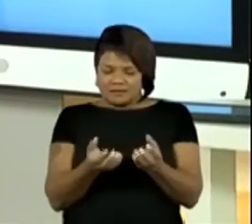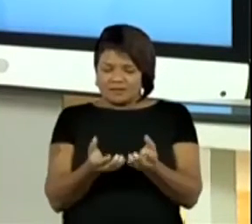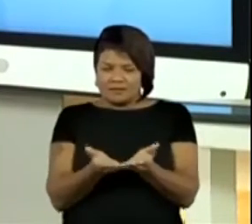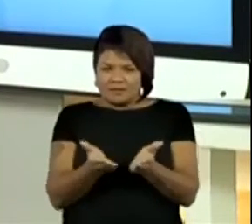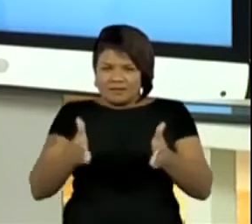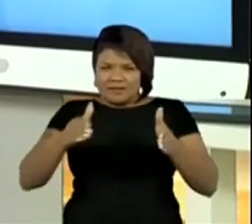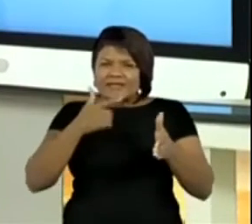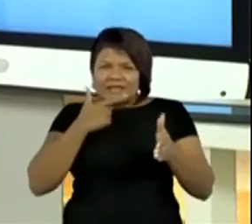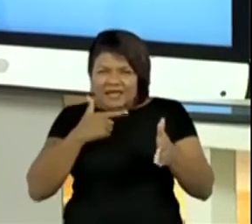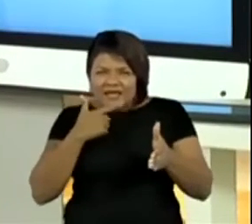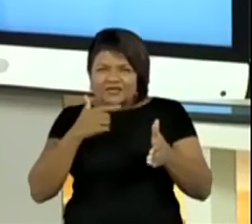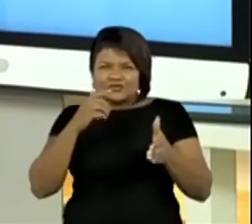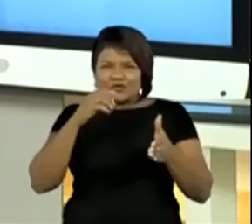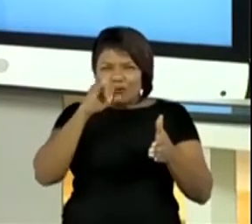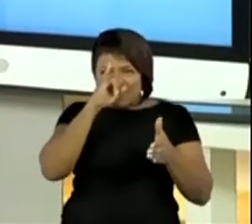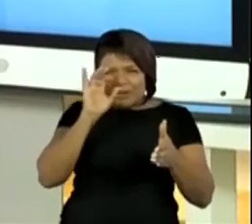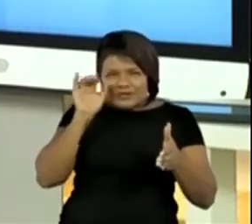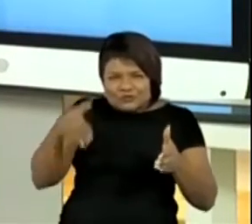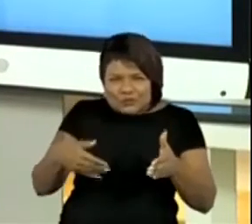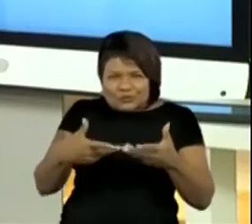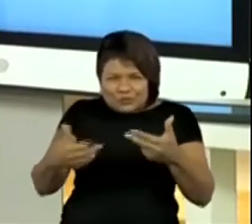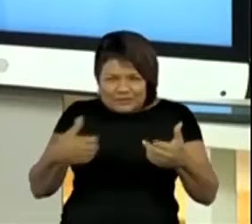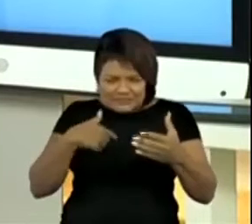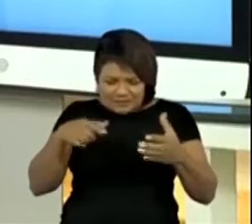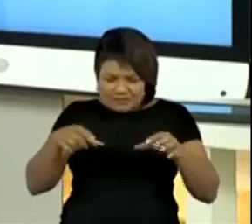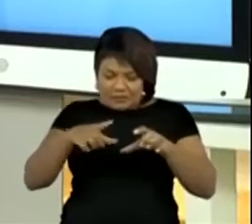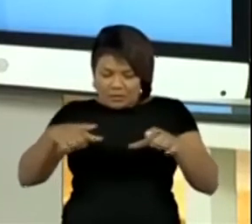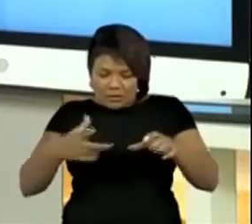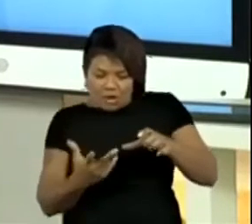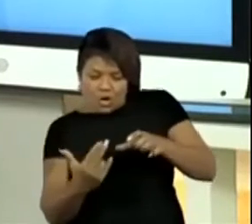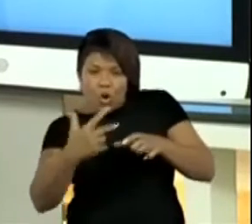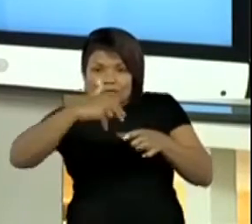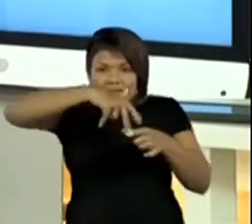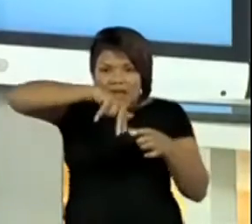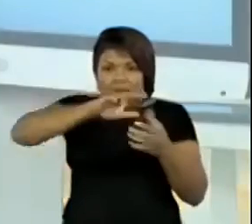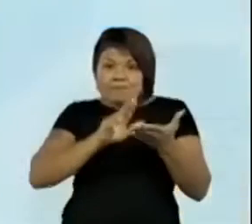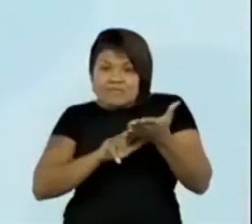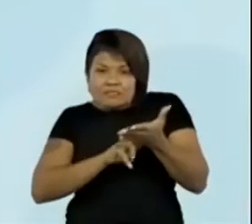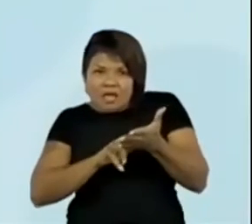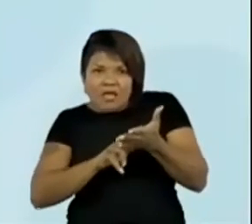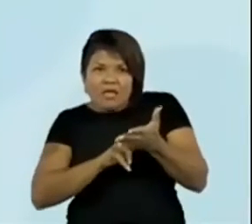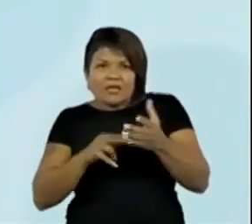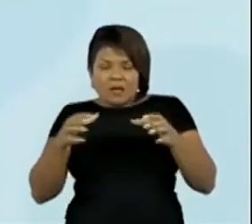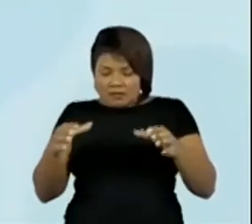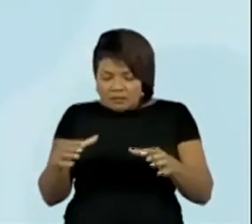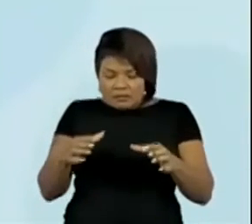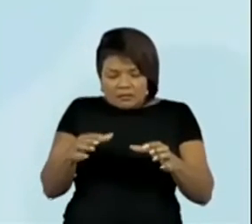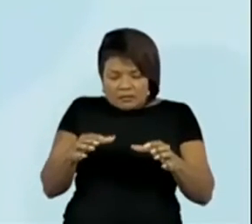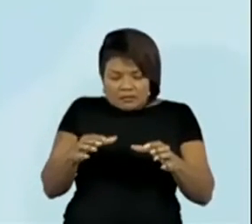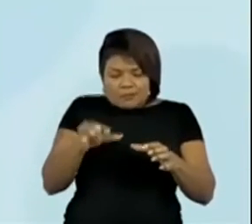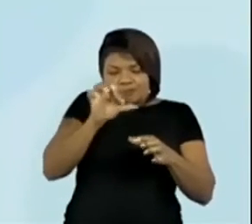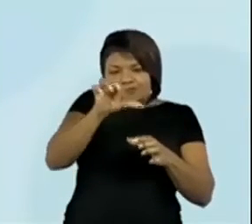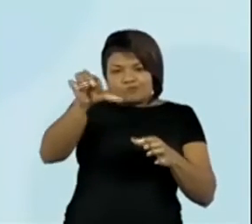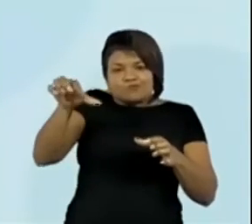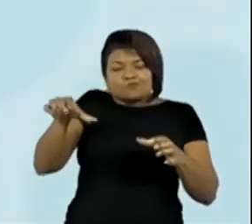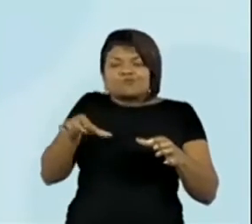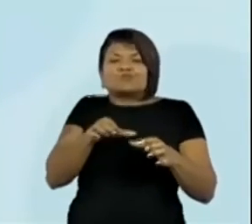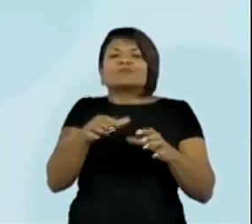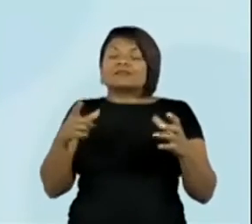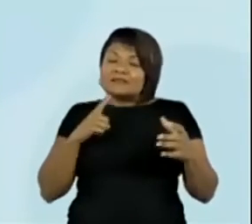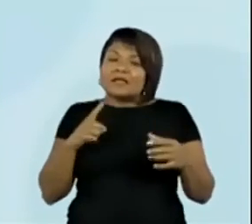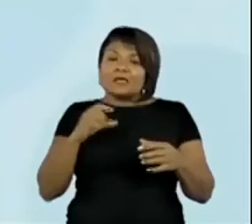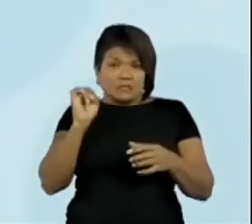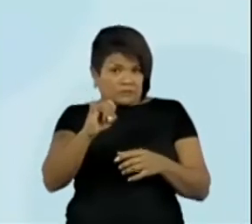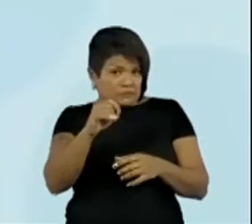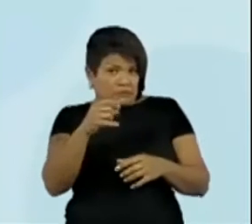ele que eu fiz. Aqui foi tampinha de garrafa, né? Olha lá. E montei o meu joguinho. Tão fácil. Se você não tiver